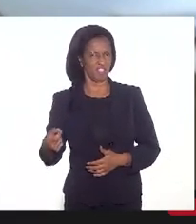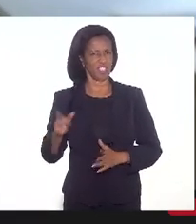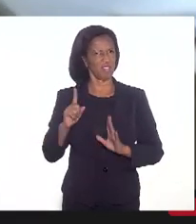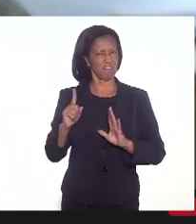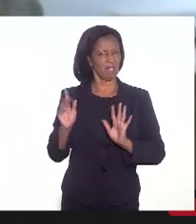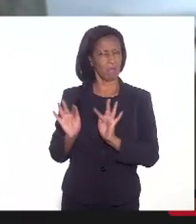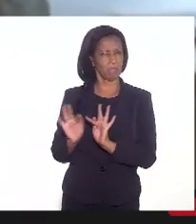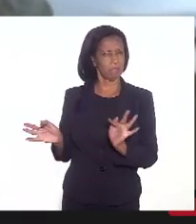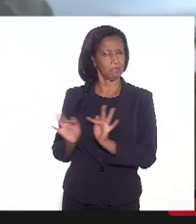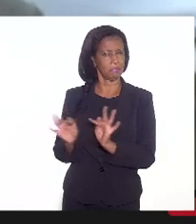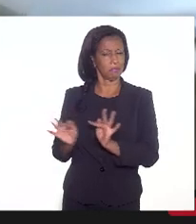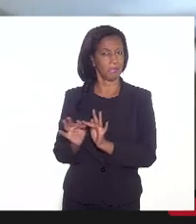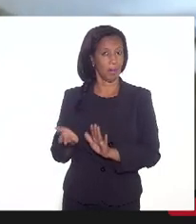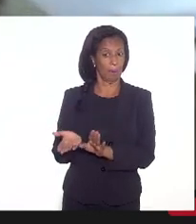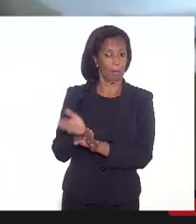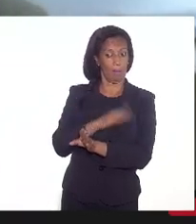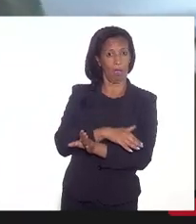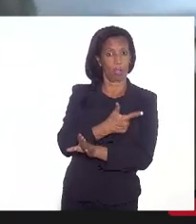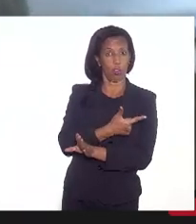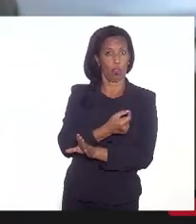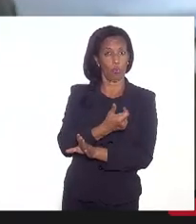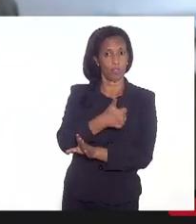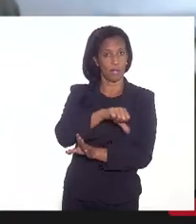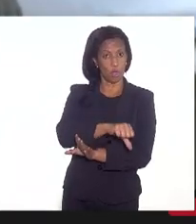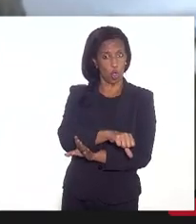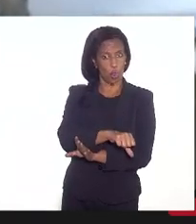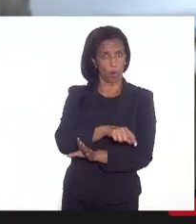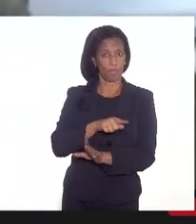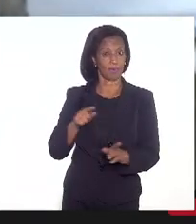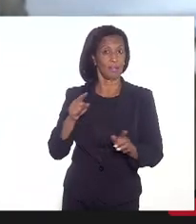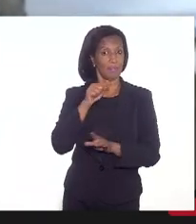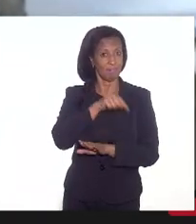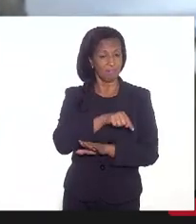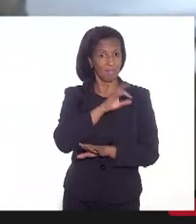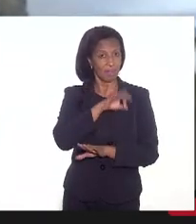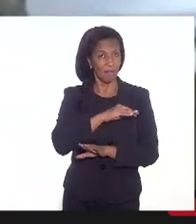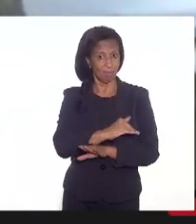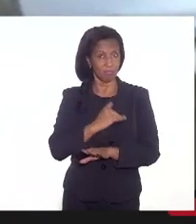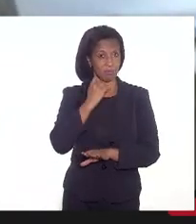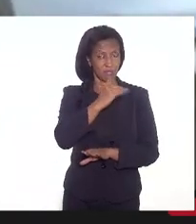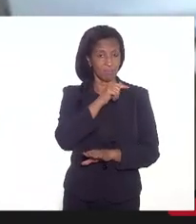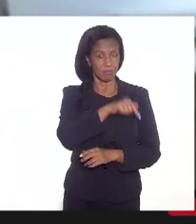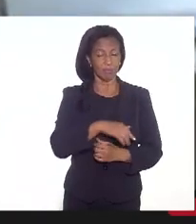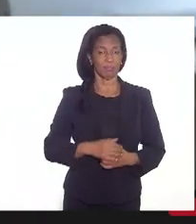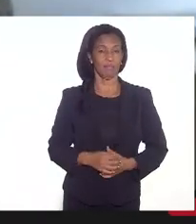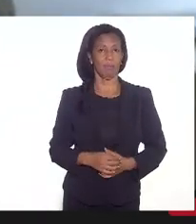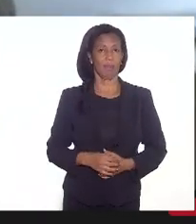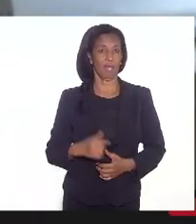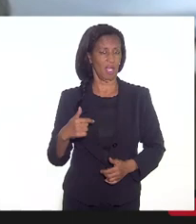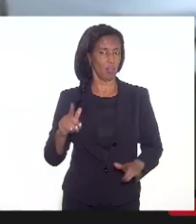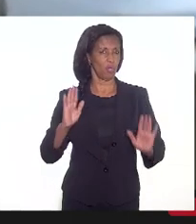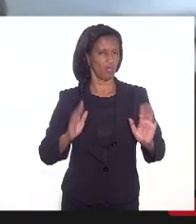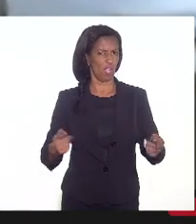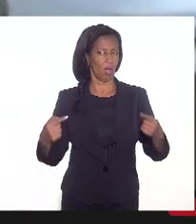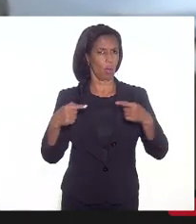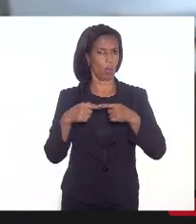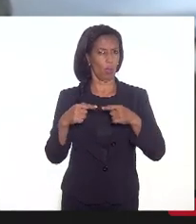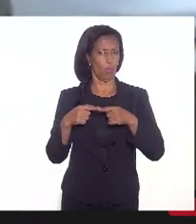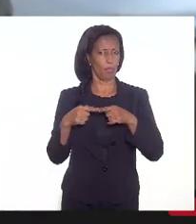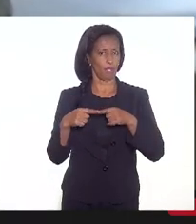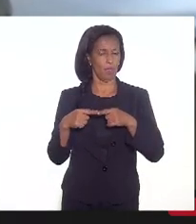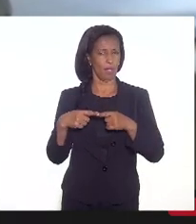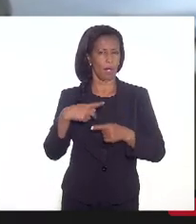superficial, das contas de 2019. e exatamente em cima disso, eu já combinei com o